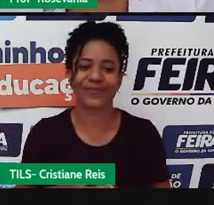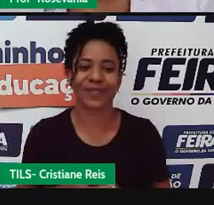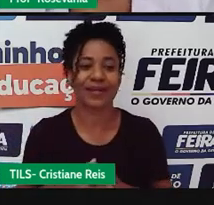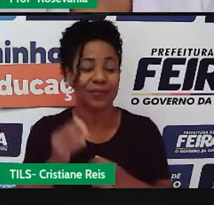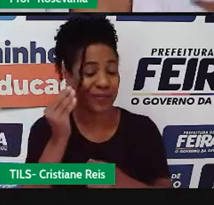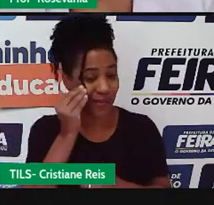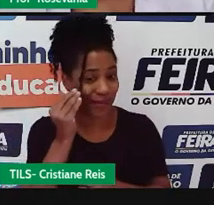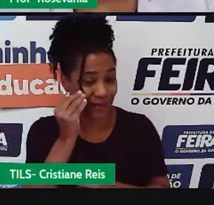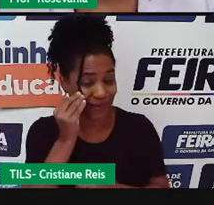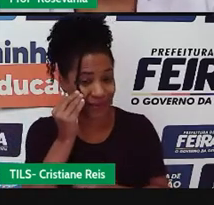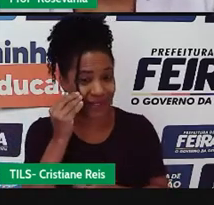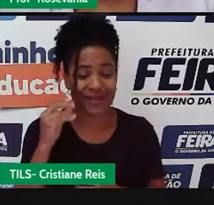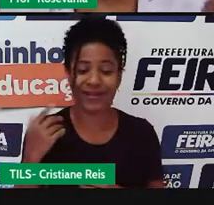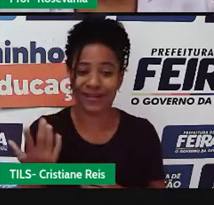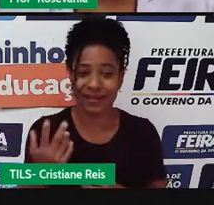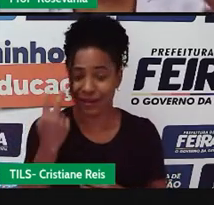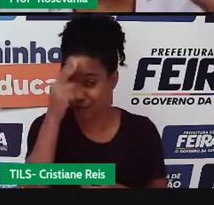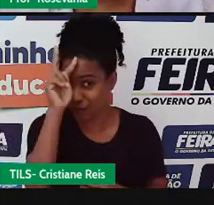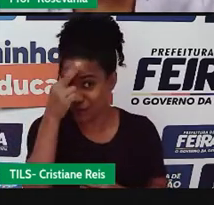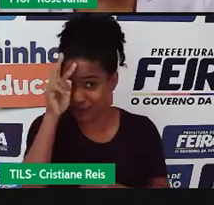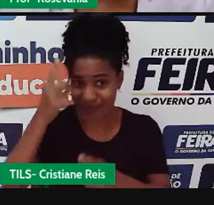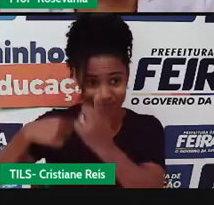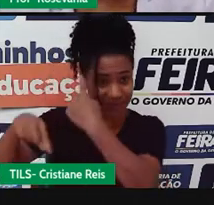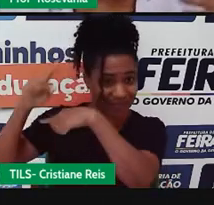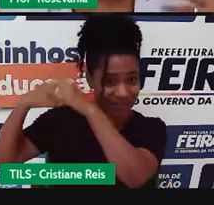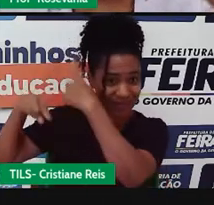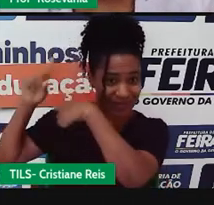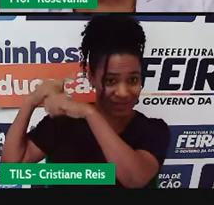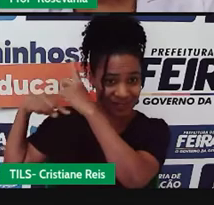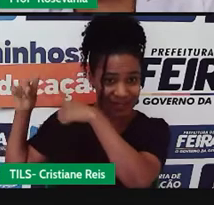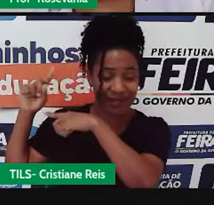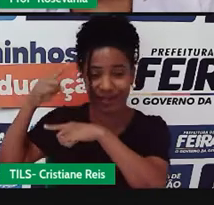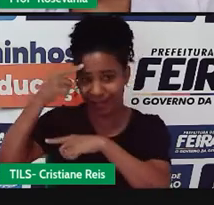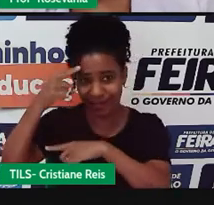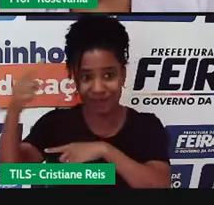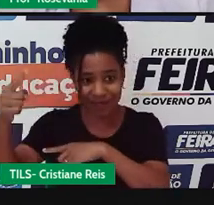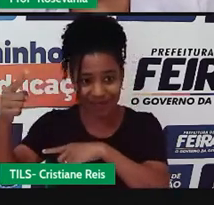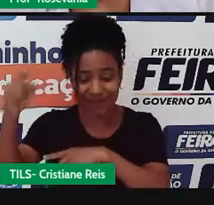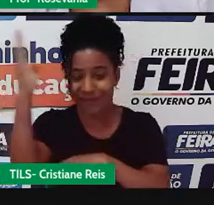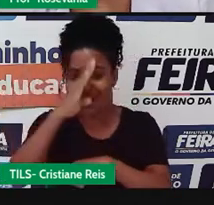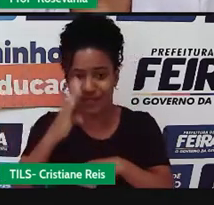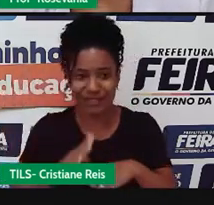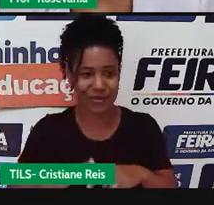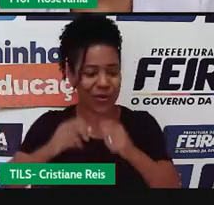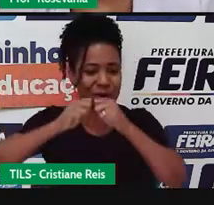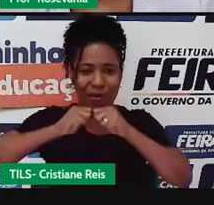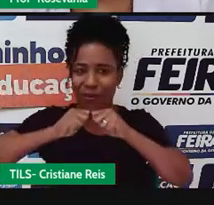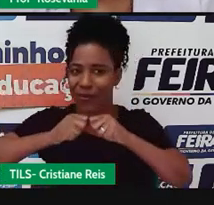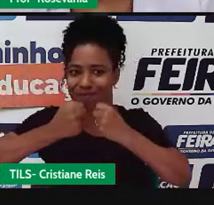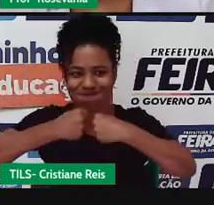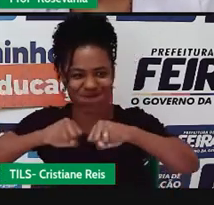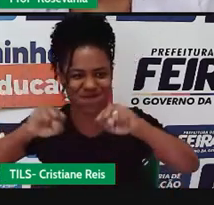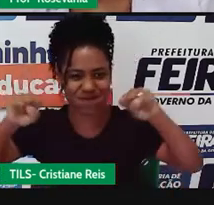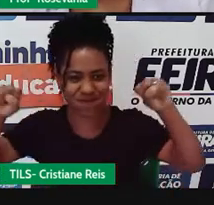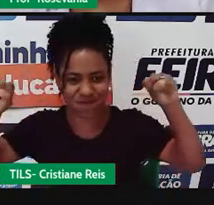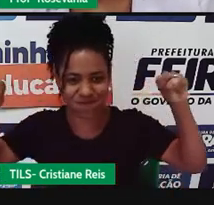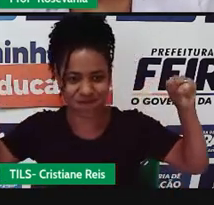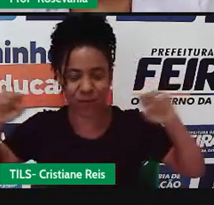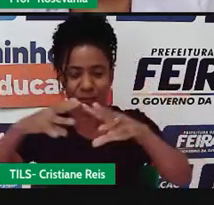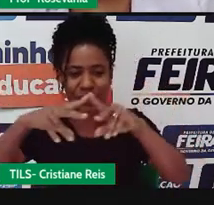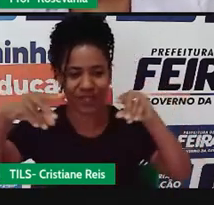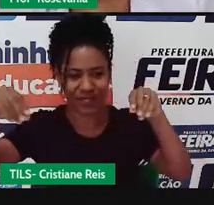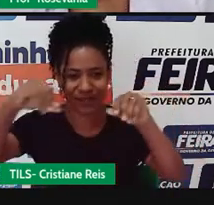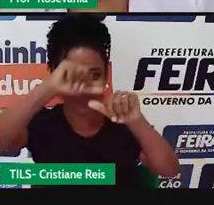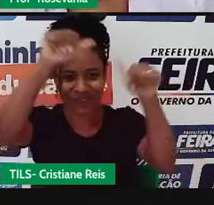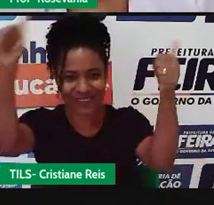histórica, desde o processo lá, né, da expansão do território brasileiro, ele teve essa importância aí pelo fato